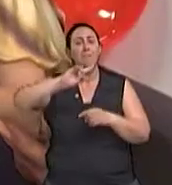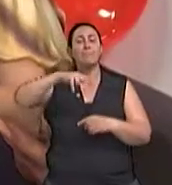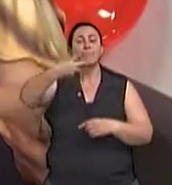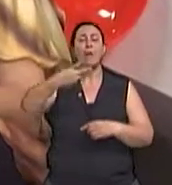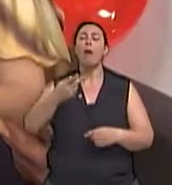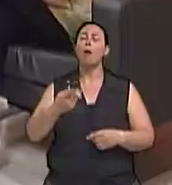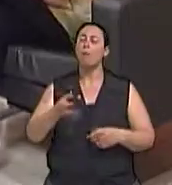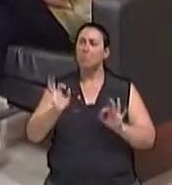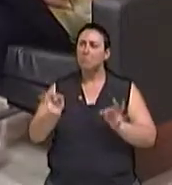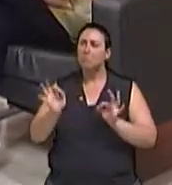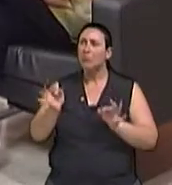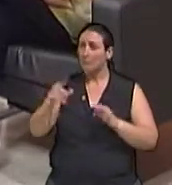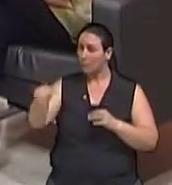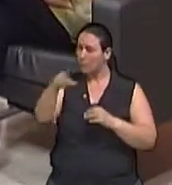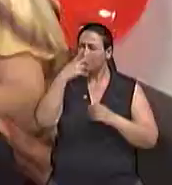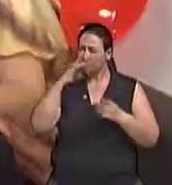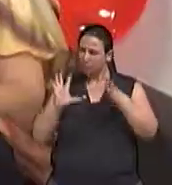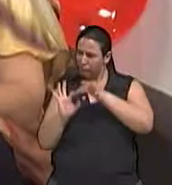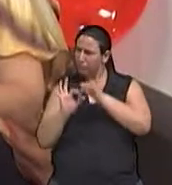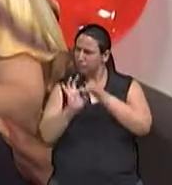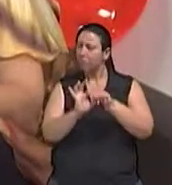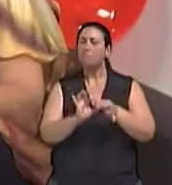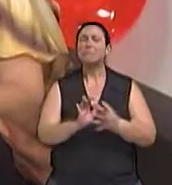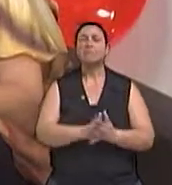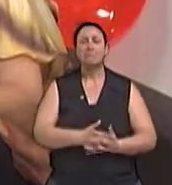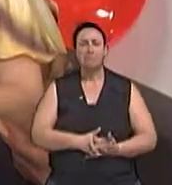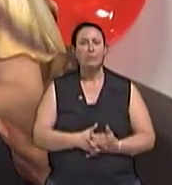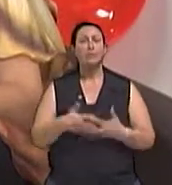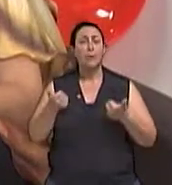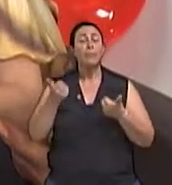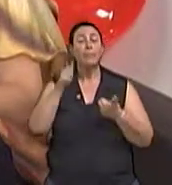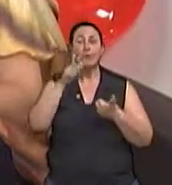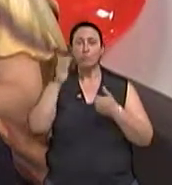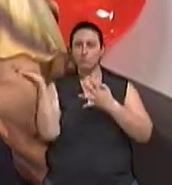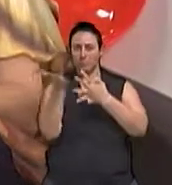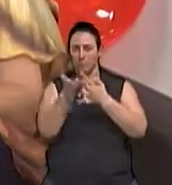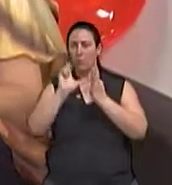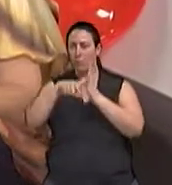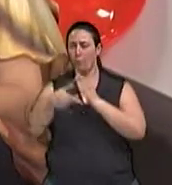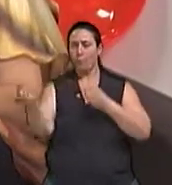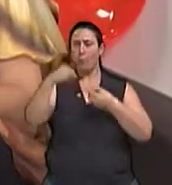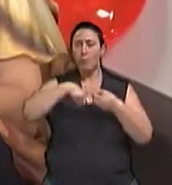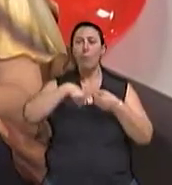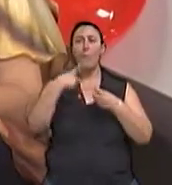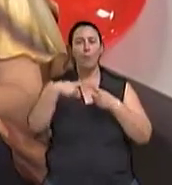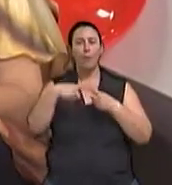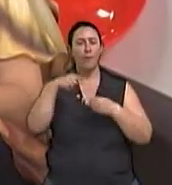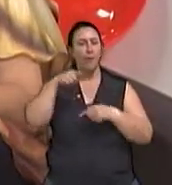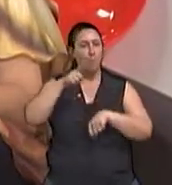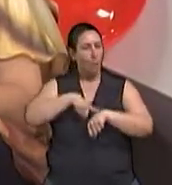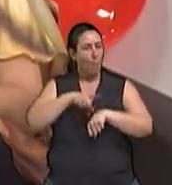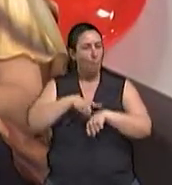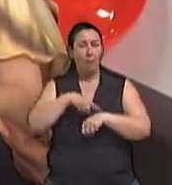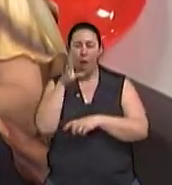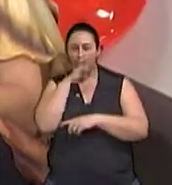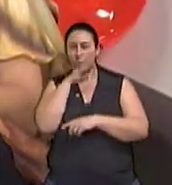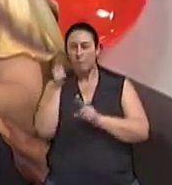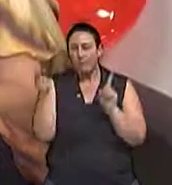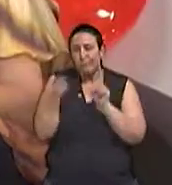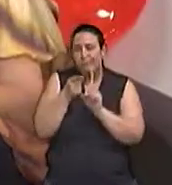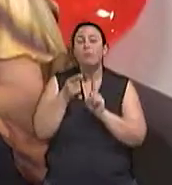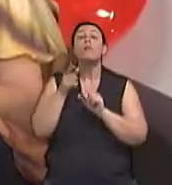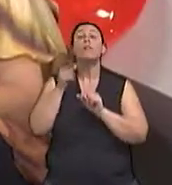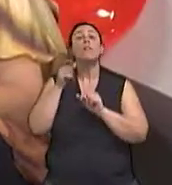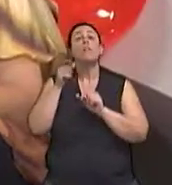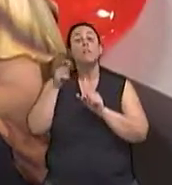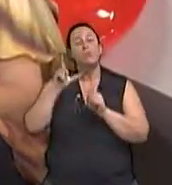em rede. Em rede. Ah, ok. Nós vamos a um pequeno intervalo e nós já voltamos, porque o nosso espaço é bem curto aqui. A gente volta a falar